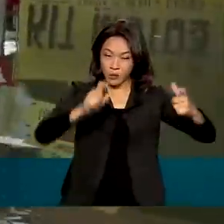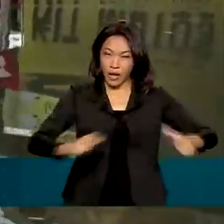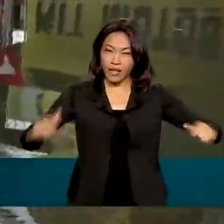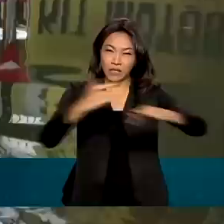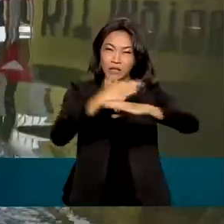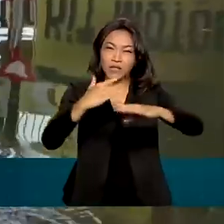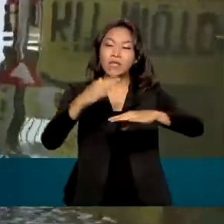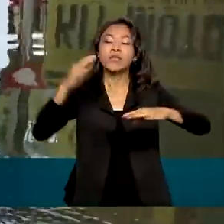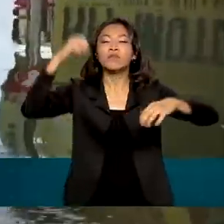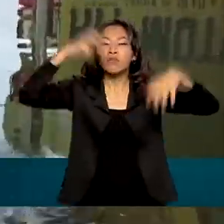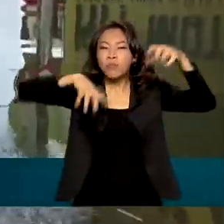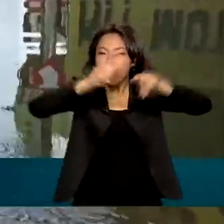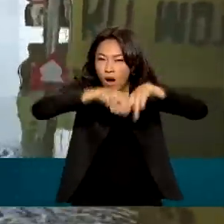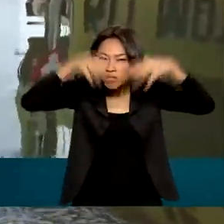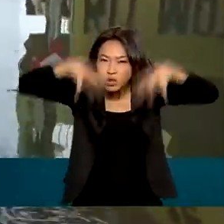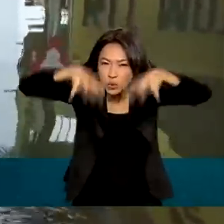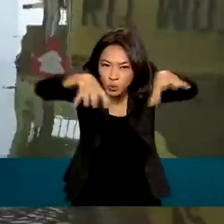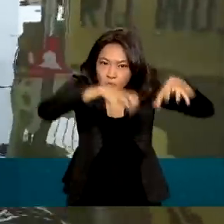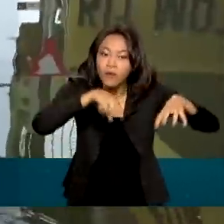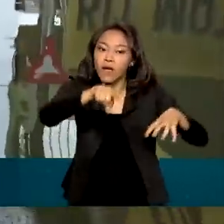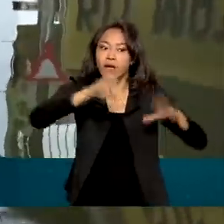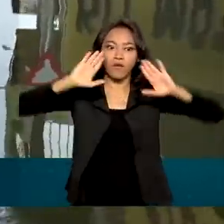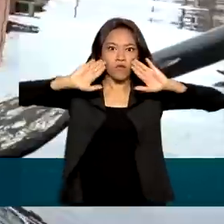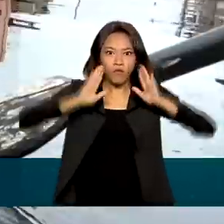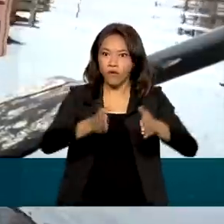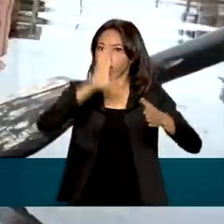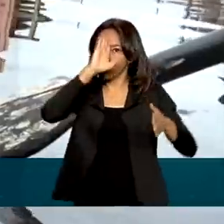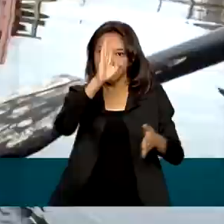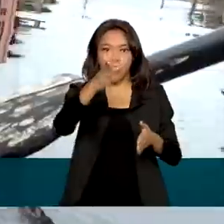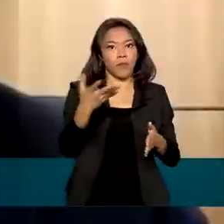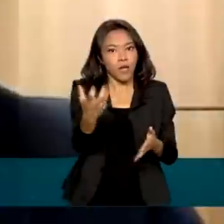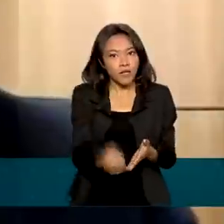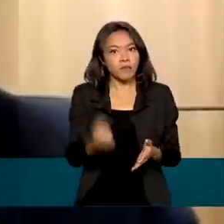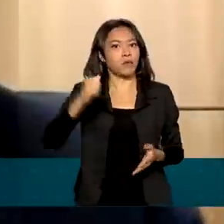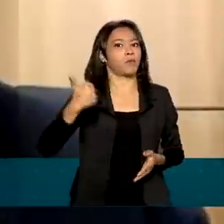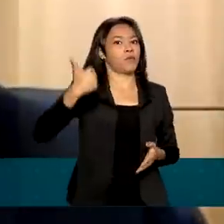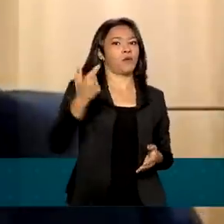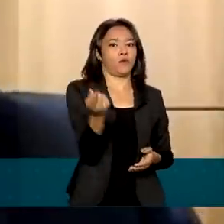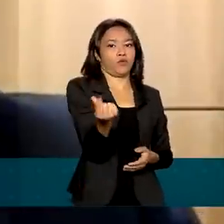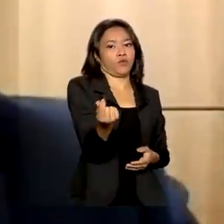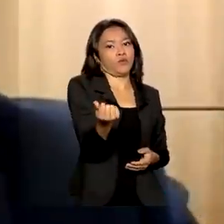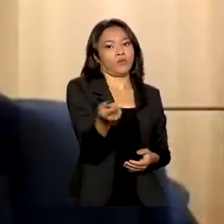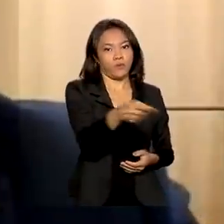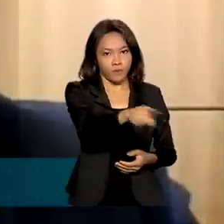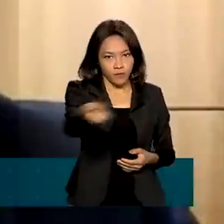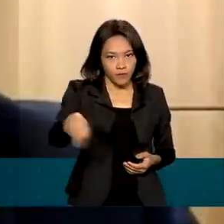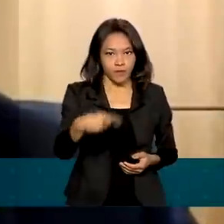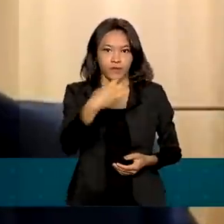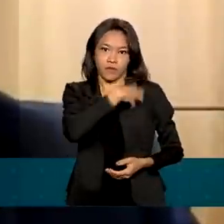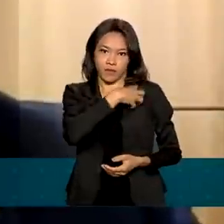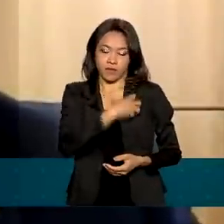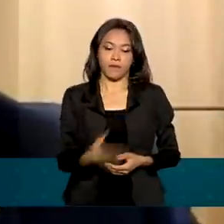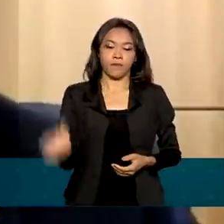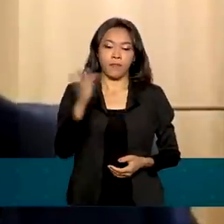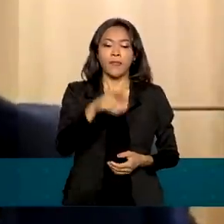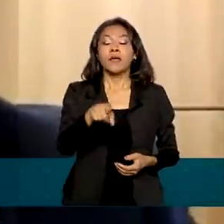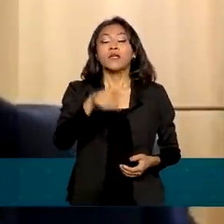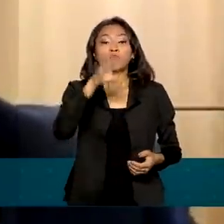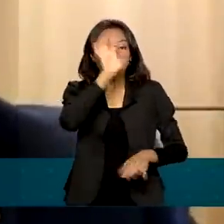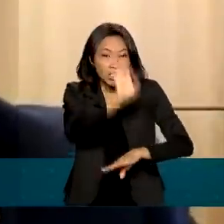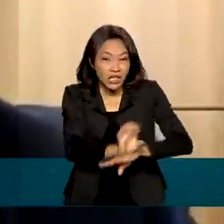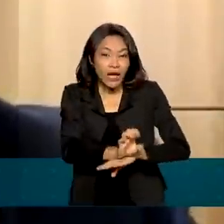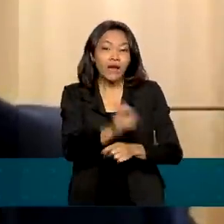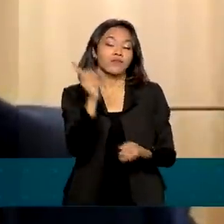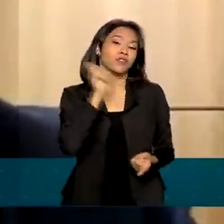em Minas Gerais e Bahia vão ter prioridade no pagamento. Todos aqueles trabalhadores residentes nos estados de